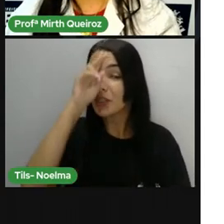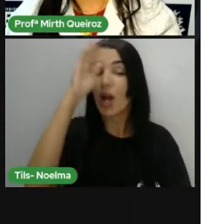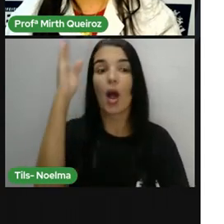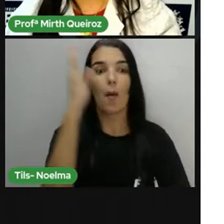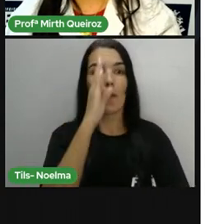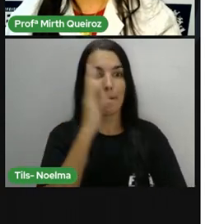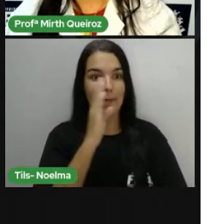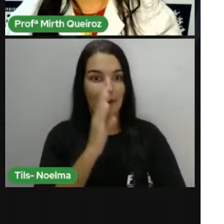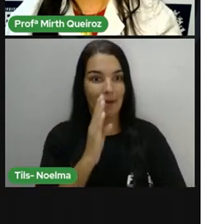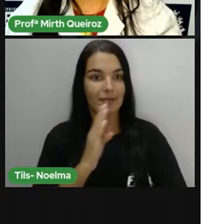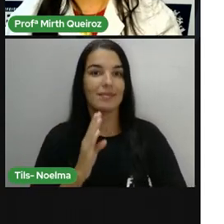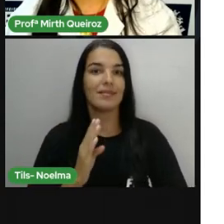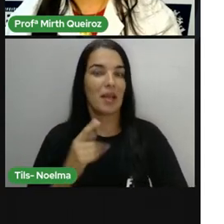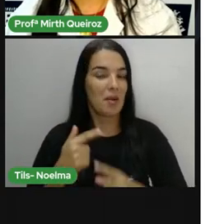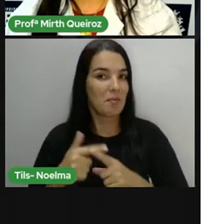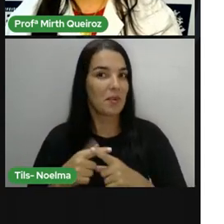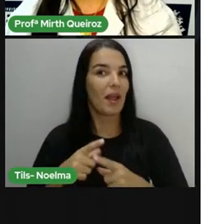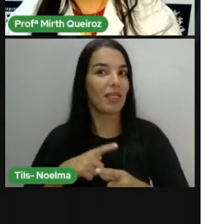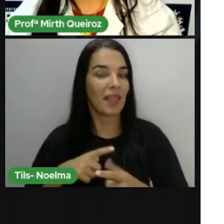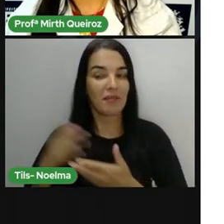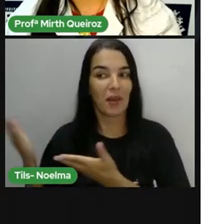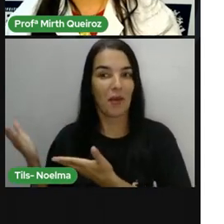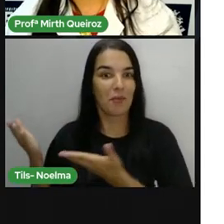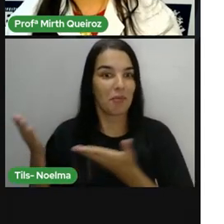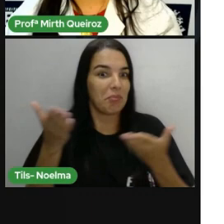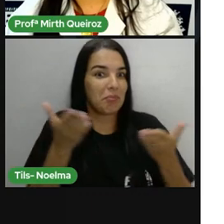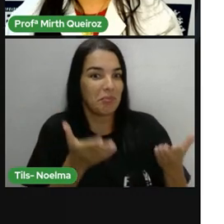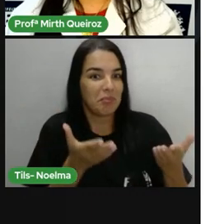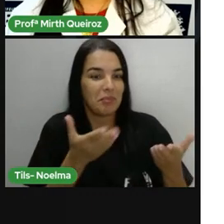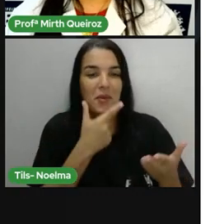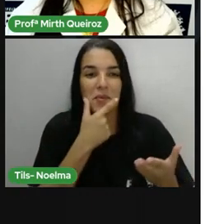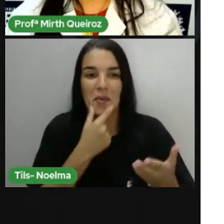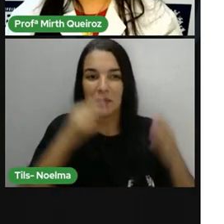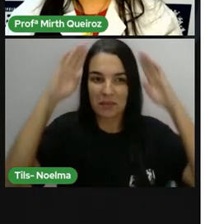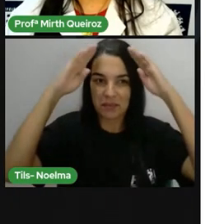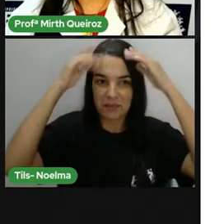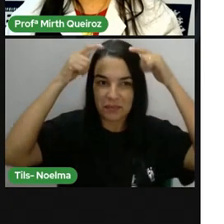recebeu aí D. Pedro II, né?